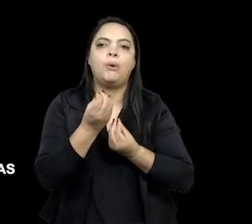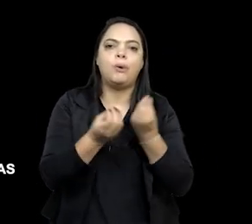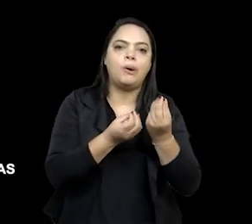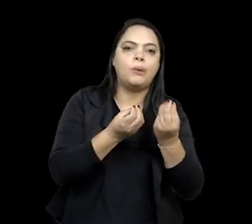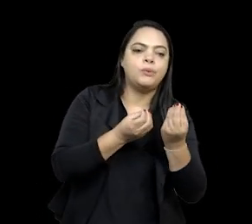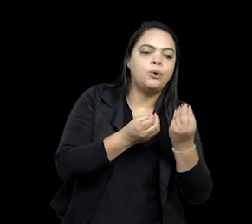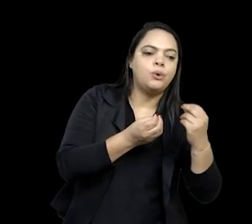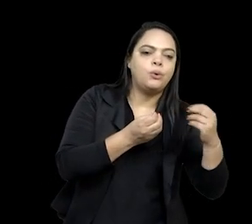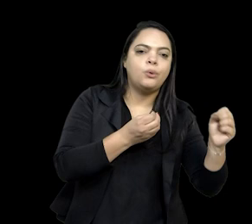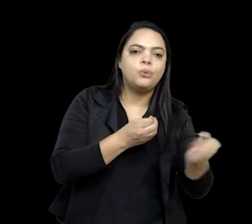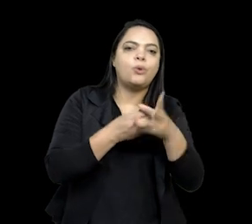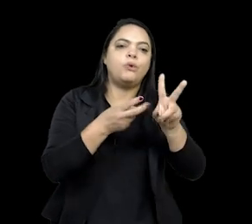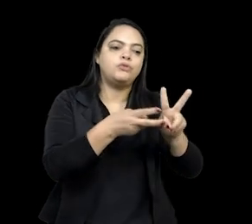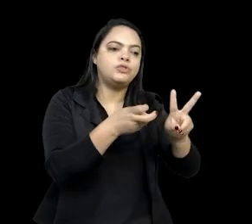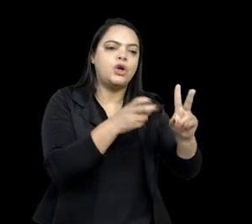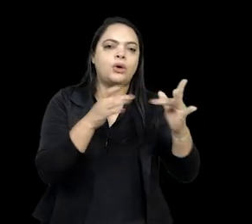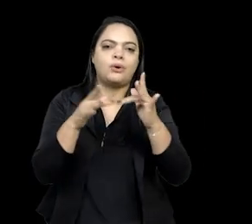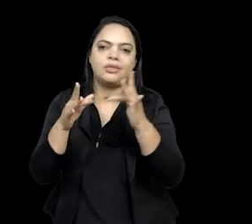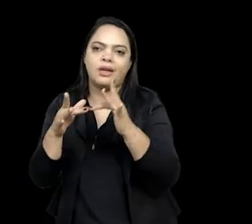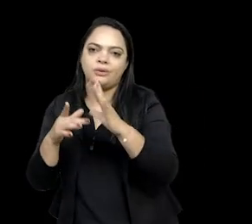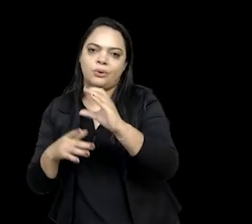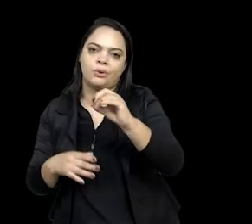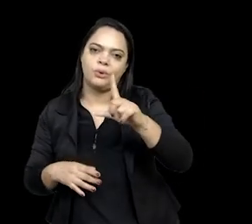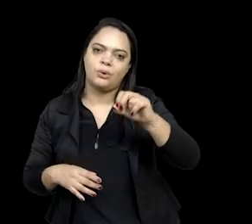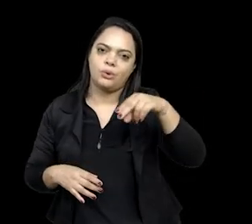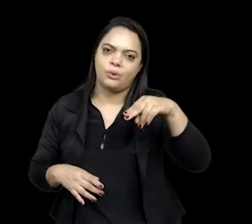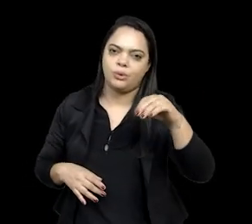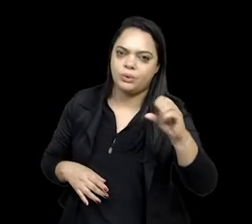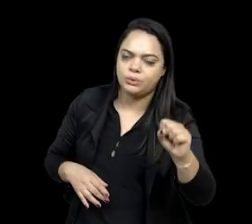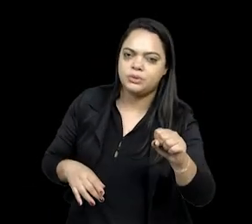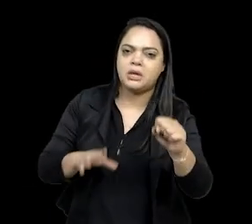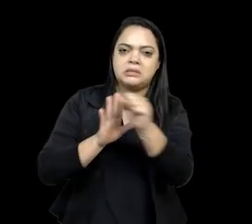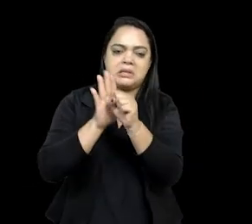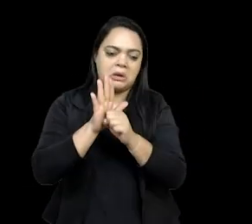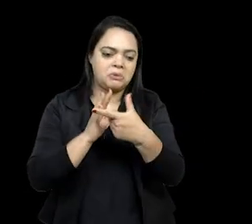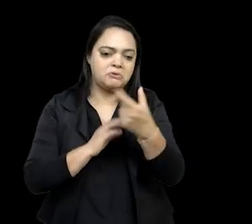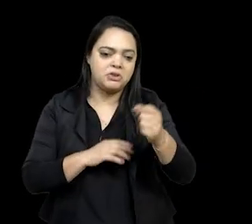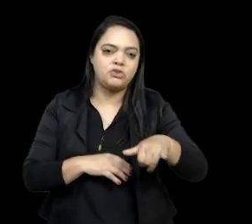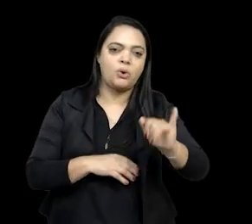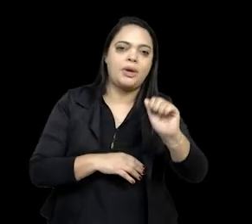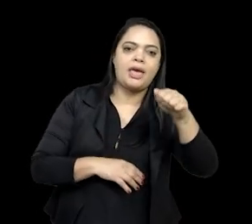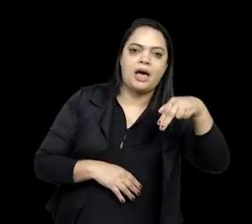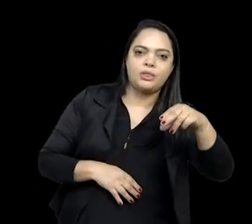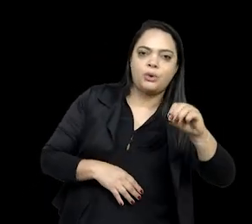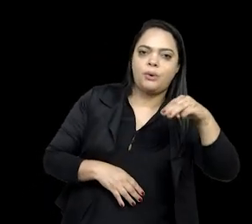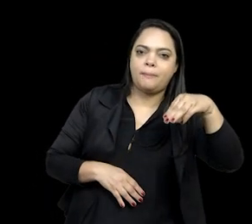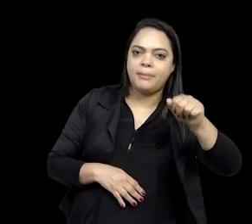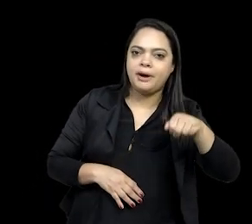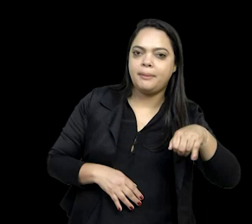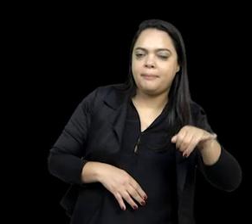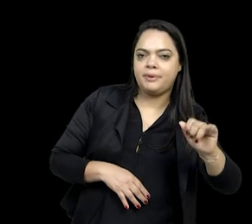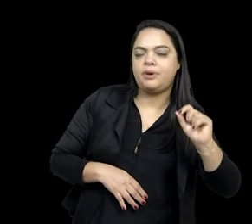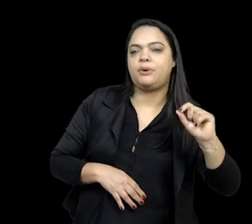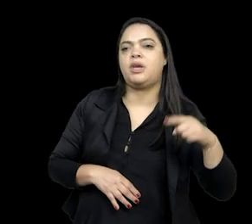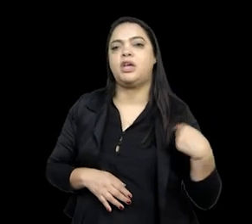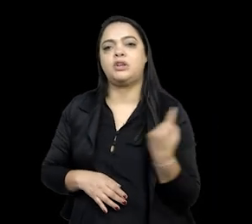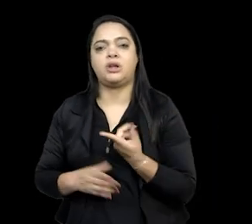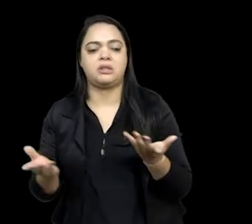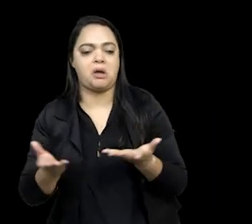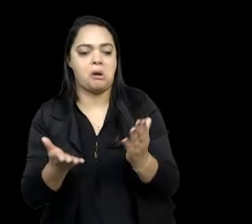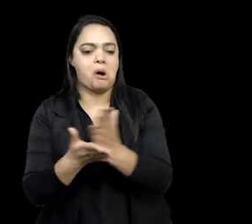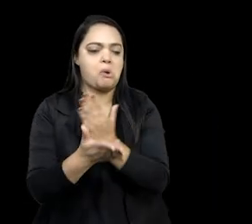indígena. E que no século XX, isso aconteceu com o Yanomami, e hoje em dia, existem grupos que chamam de indígenas que se